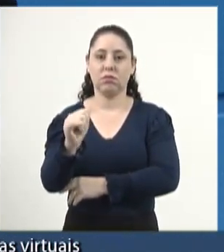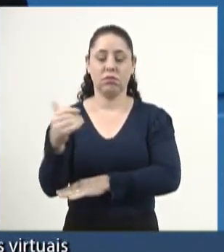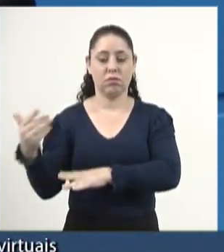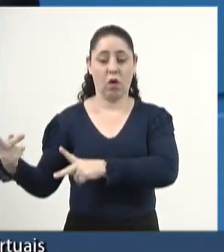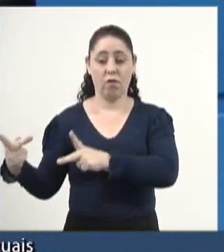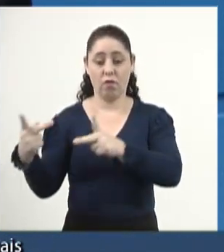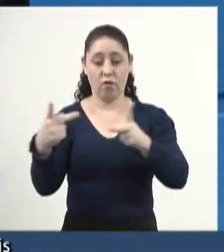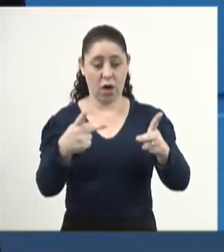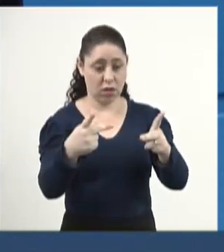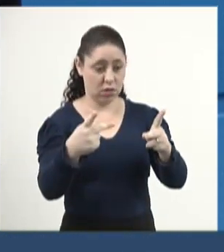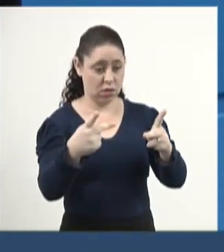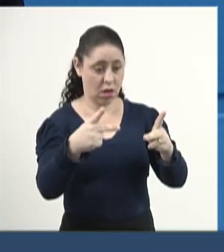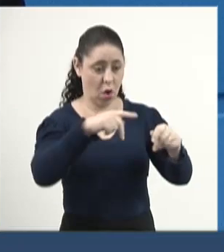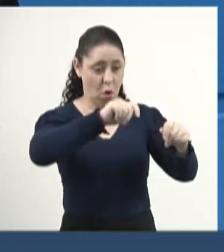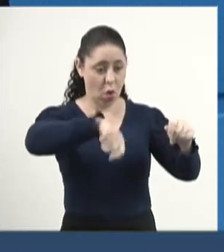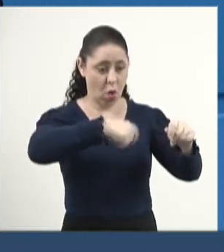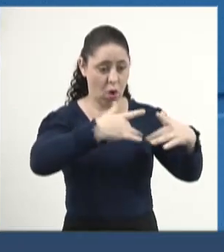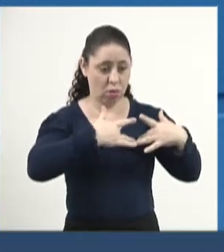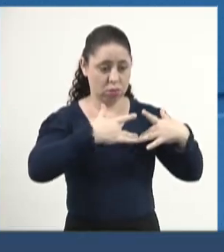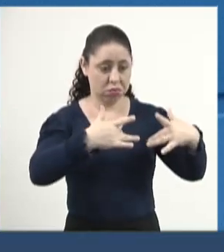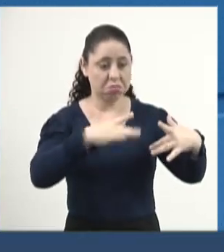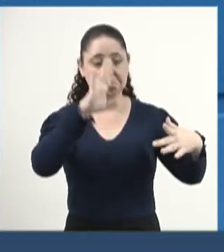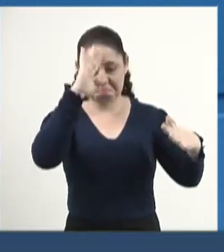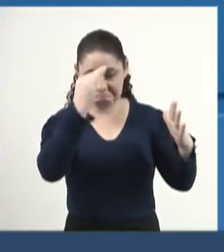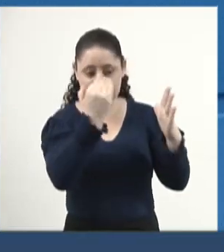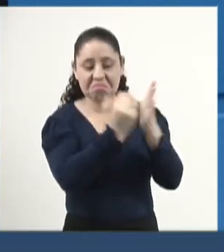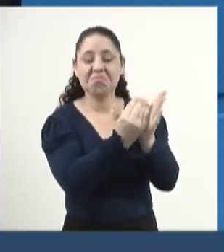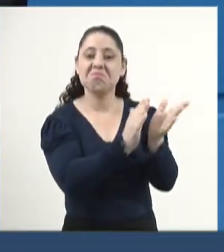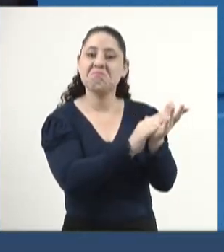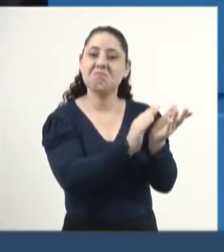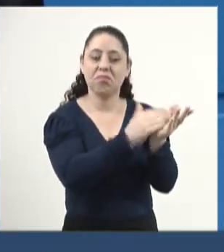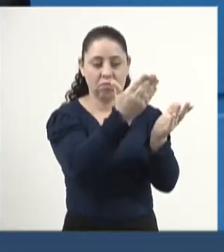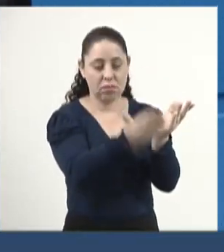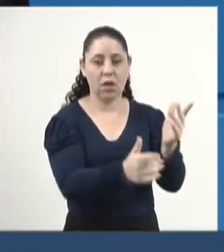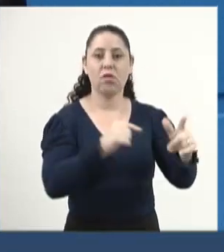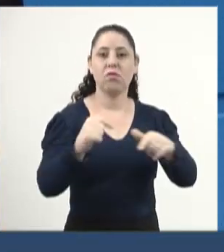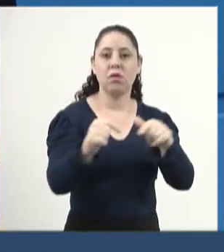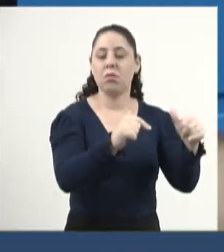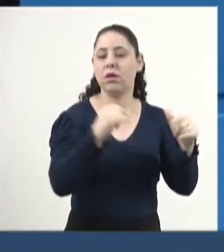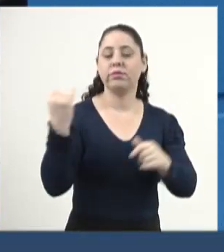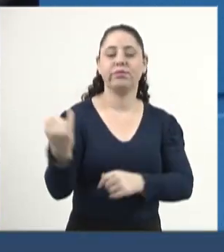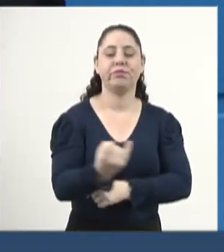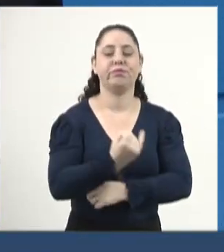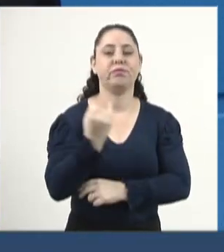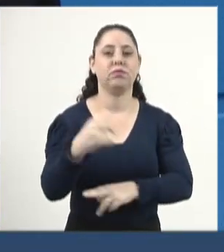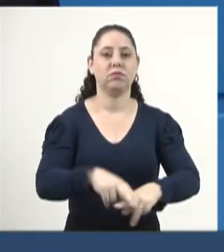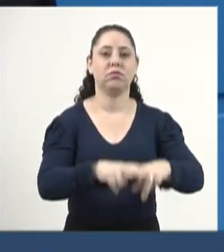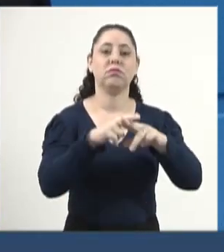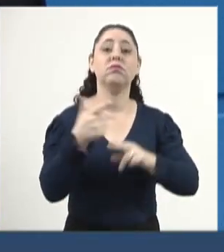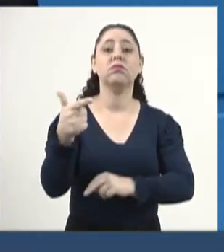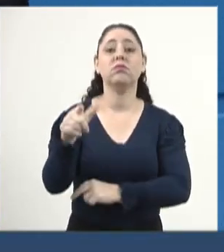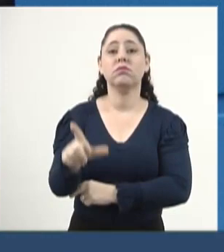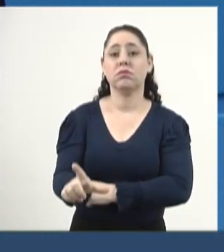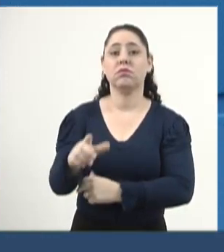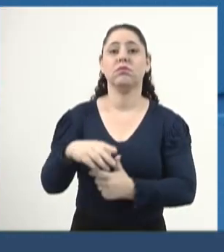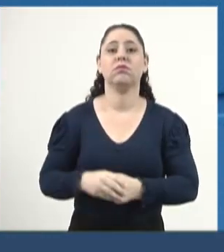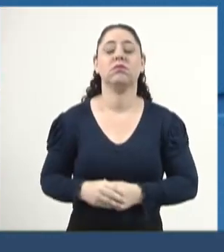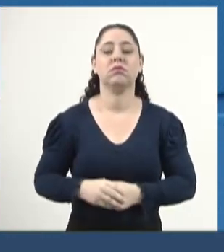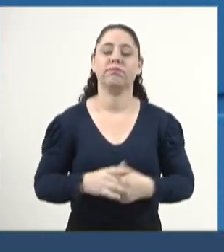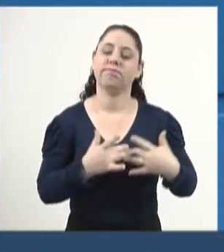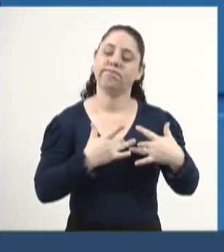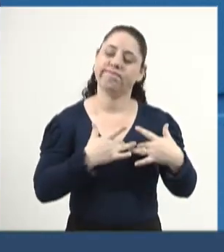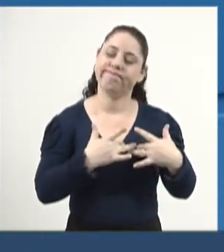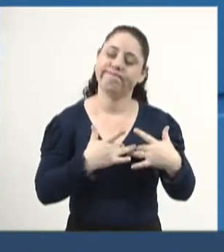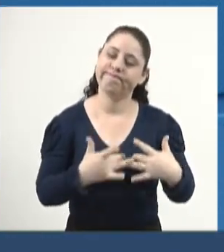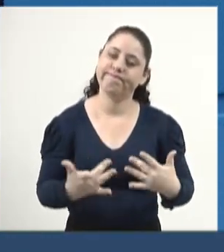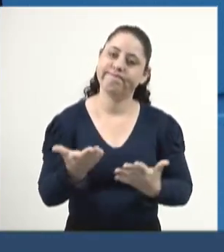num gesto de reconhecimento pelo trabalho, portanto, repito, sensível,